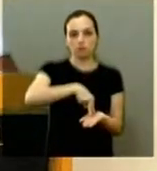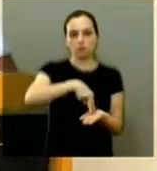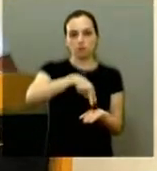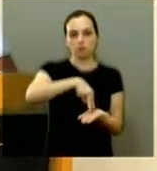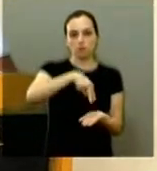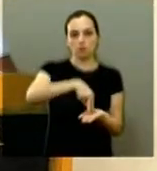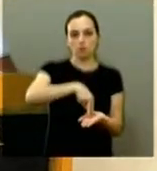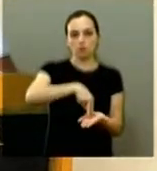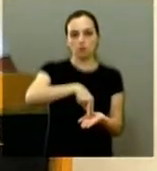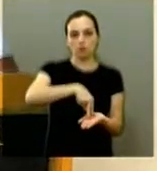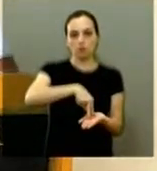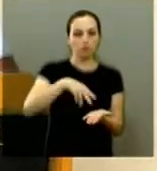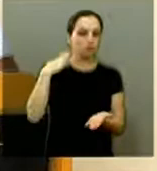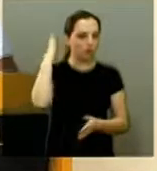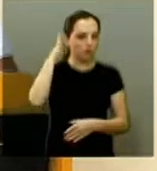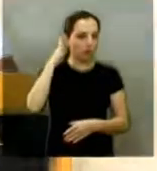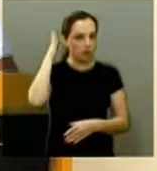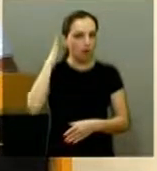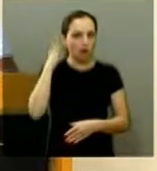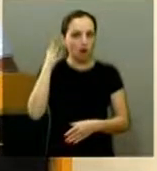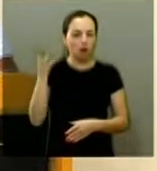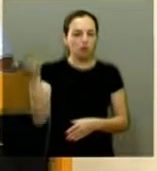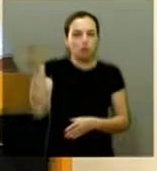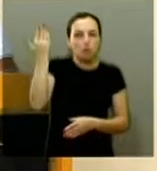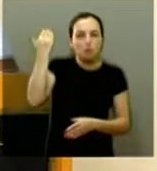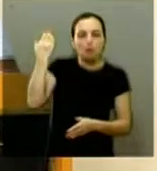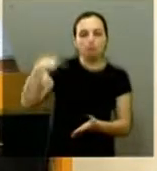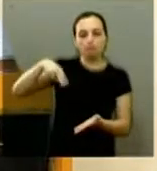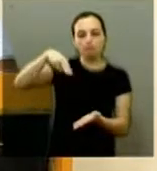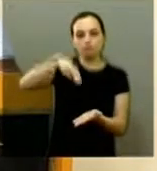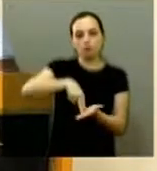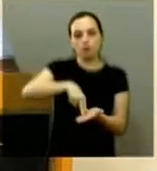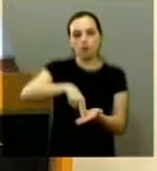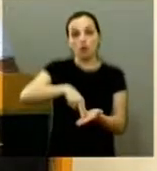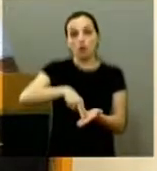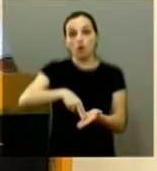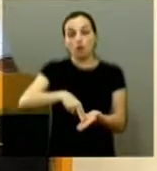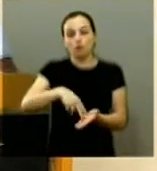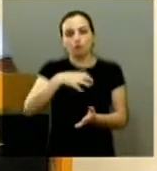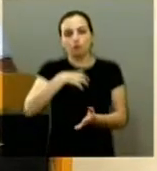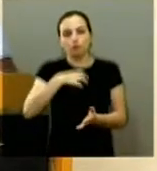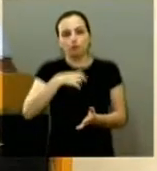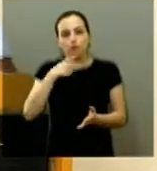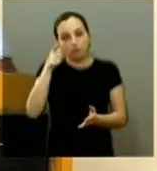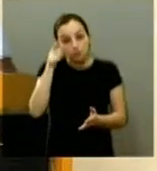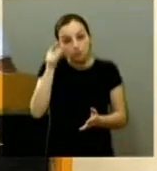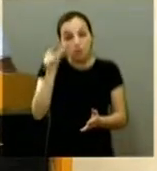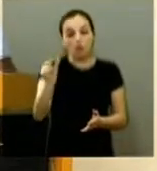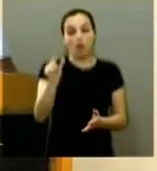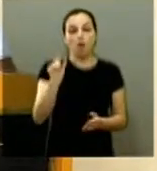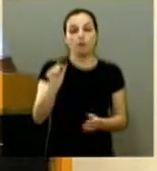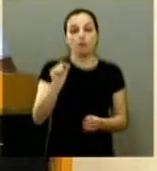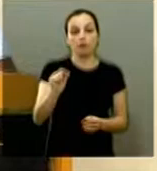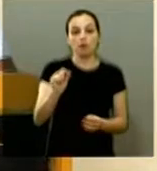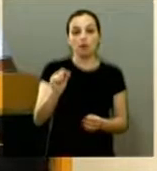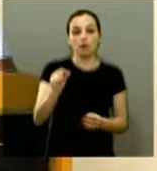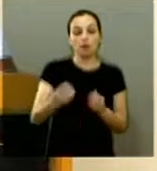esse disciplinário e quando eu vi na época foi uma forma de alertar para que isso não pudesse acontecer